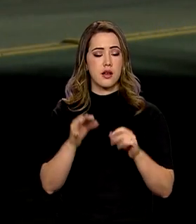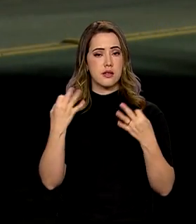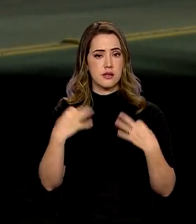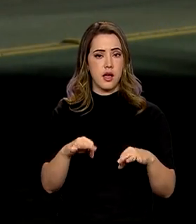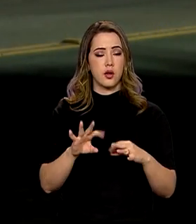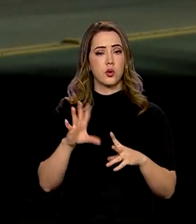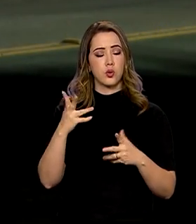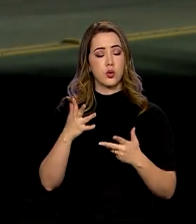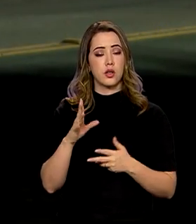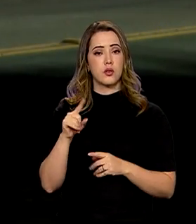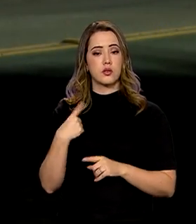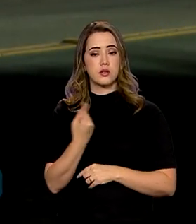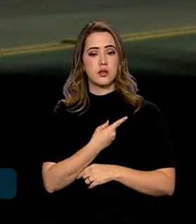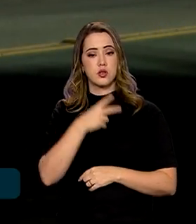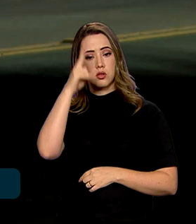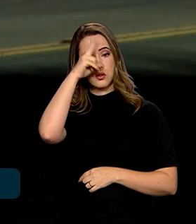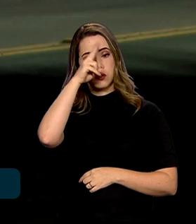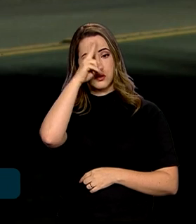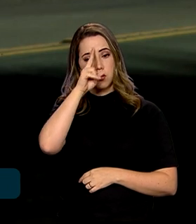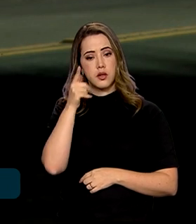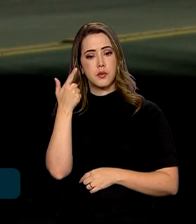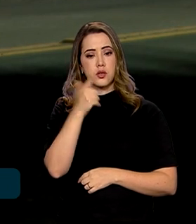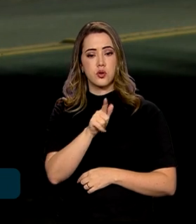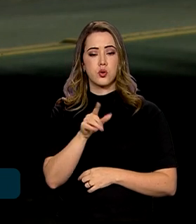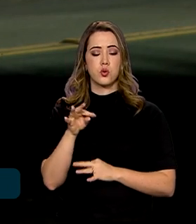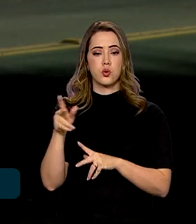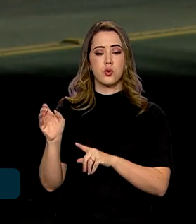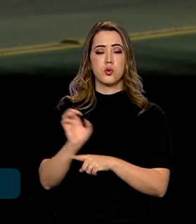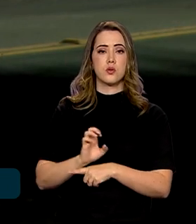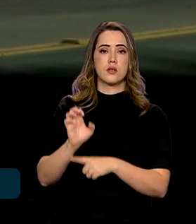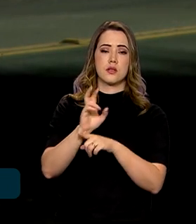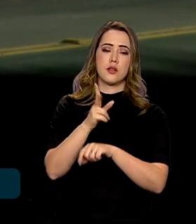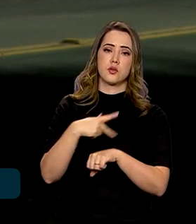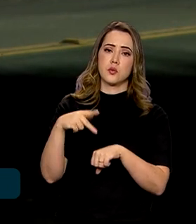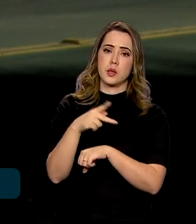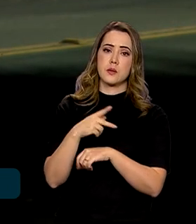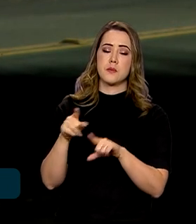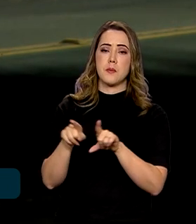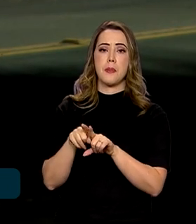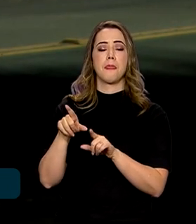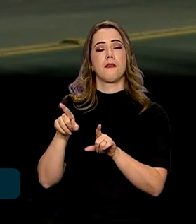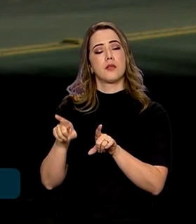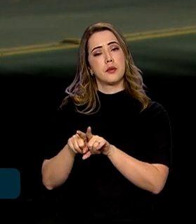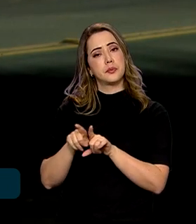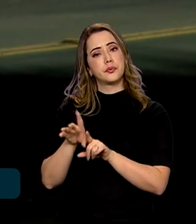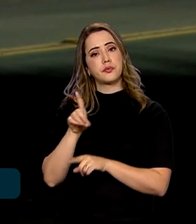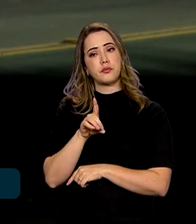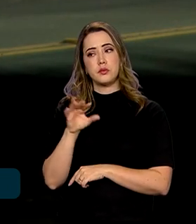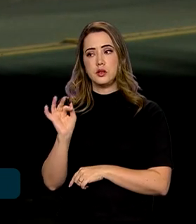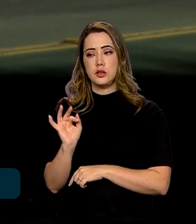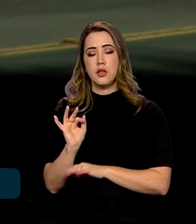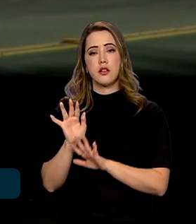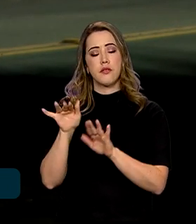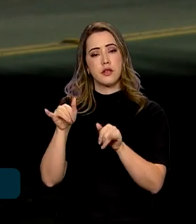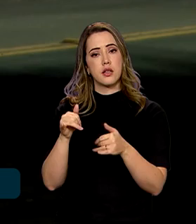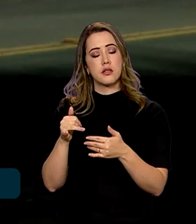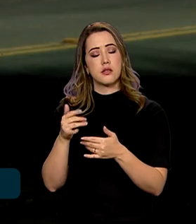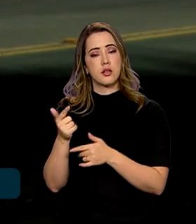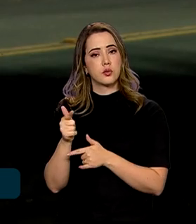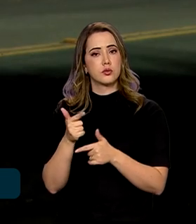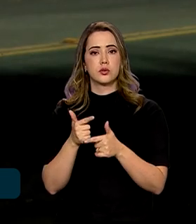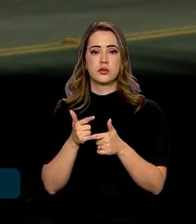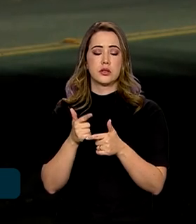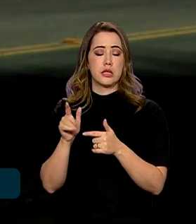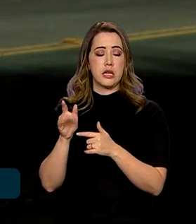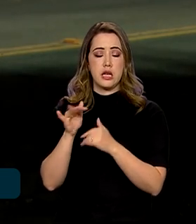aconteceu. A gente relembra, né, todos os estados do país, incluindo o DF, ficaram sem energia elétrica hoje de